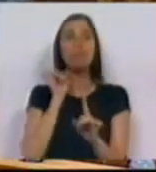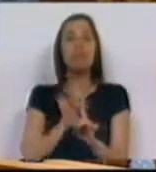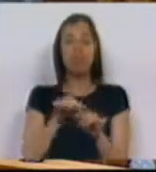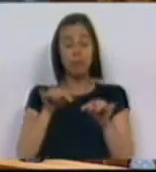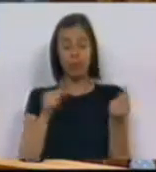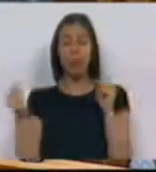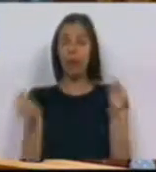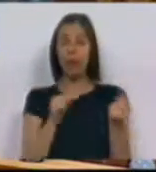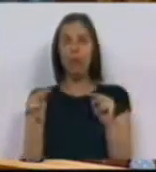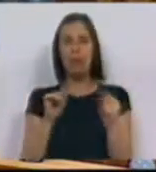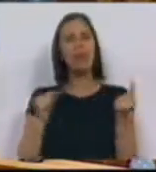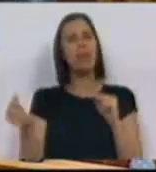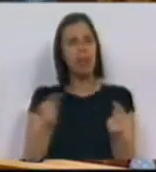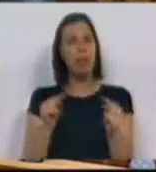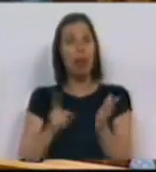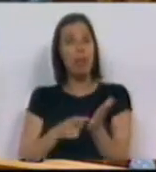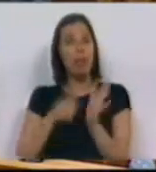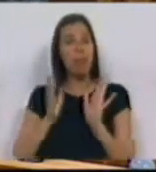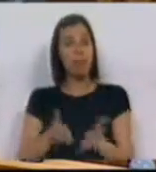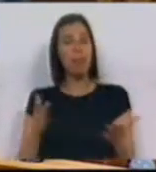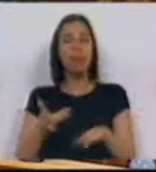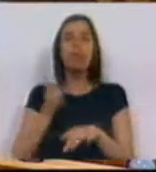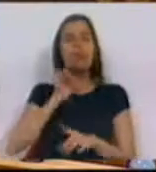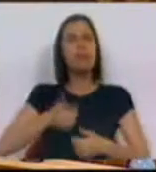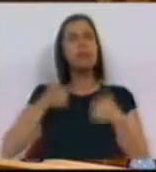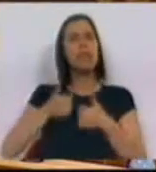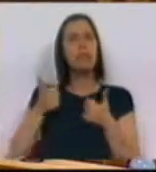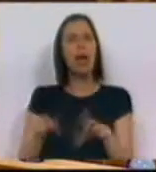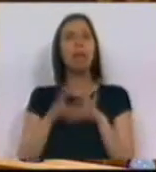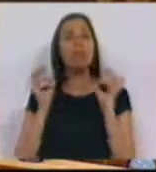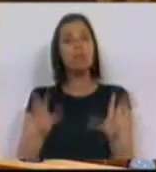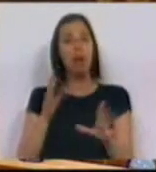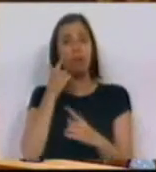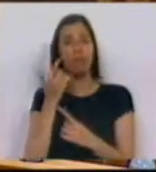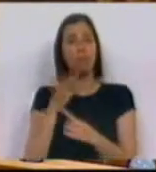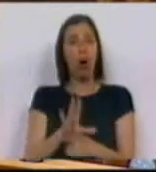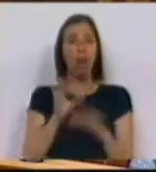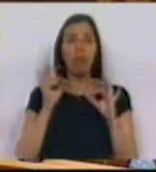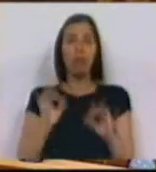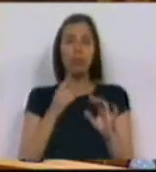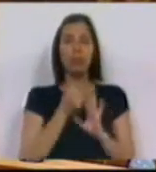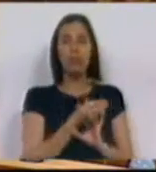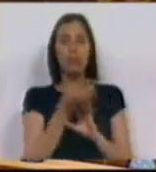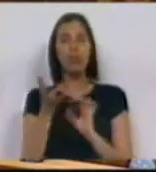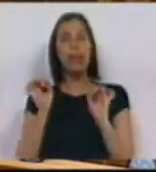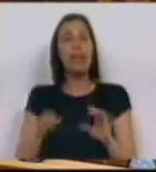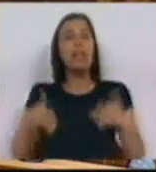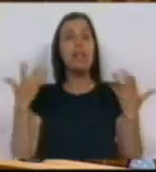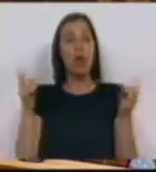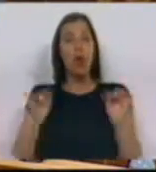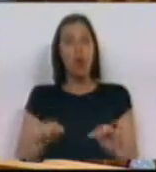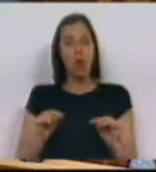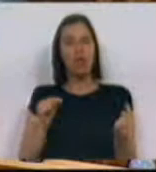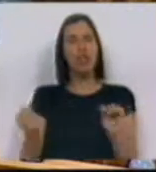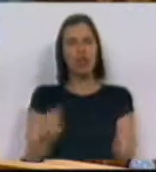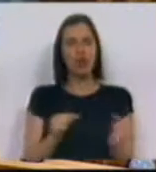este debate, um debate necessário, essencial, como é bem demonstrativo das inúmeras iniciativas hoje